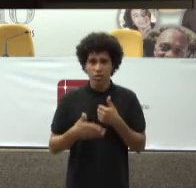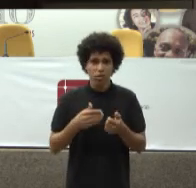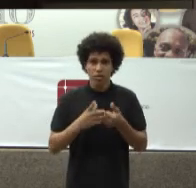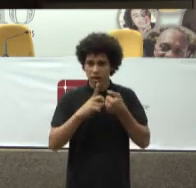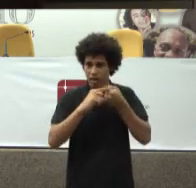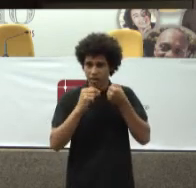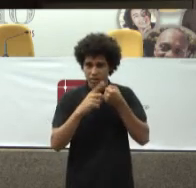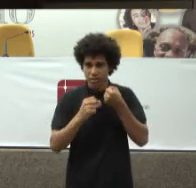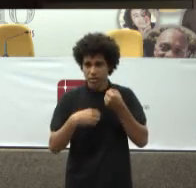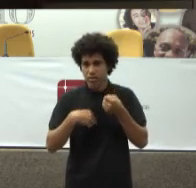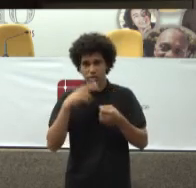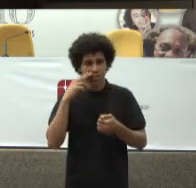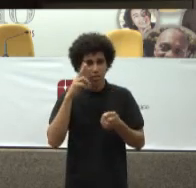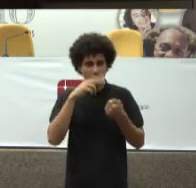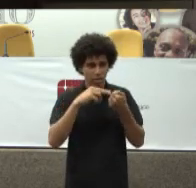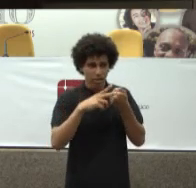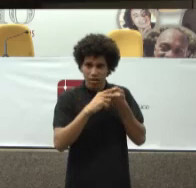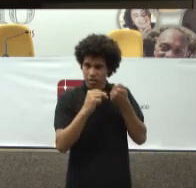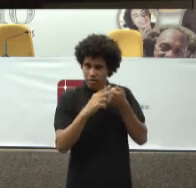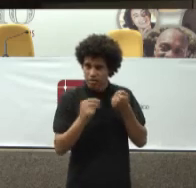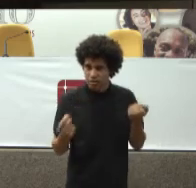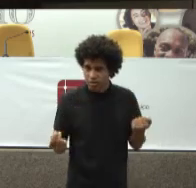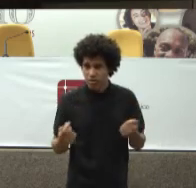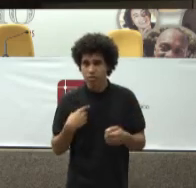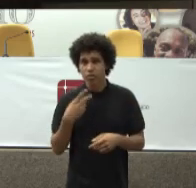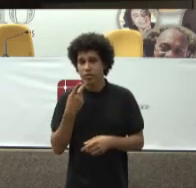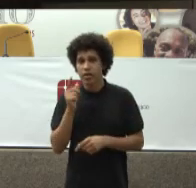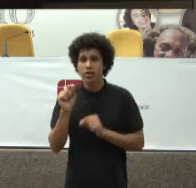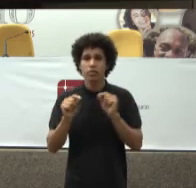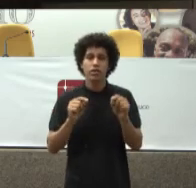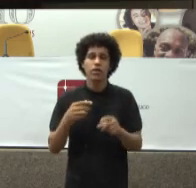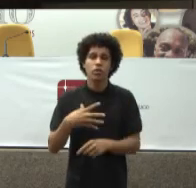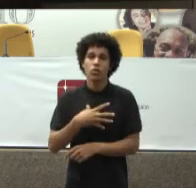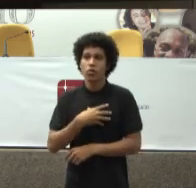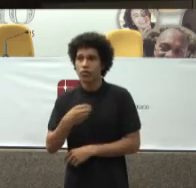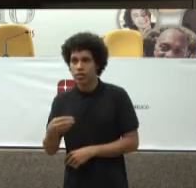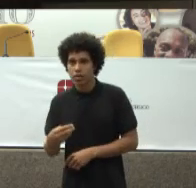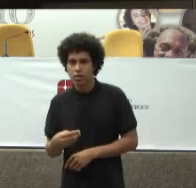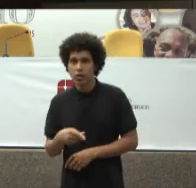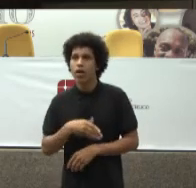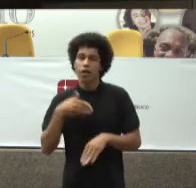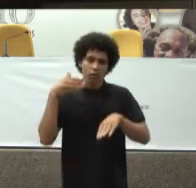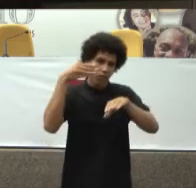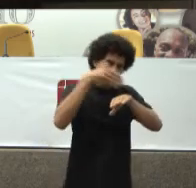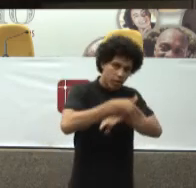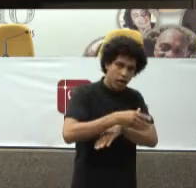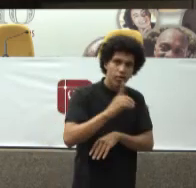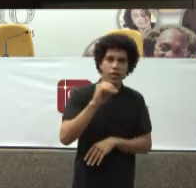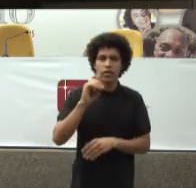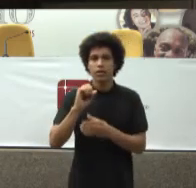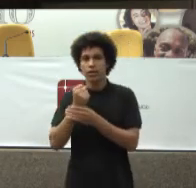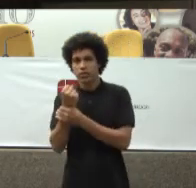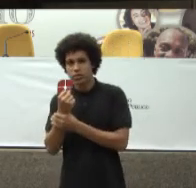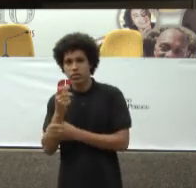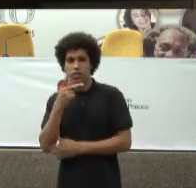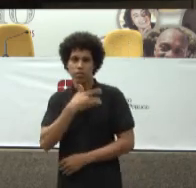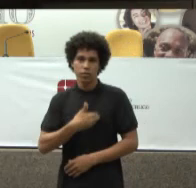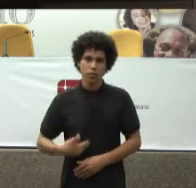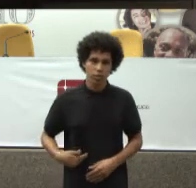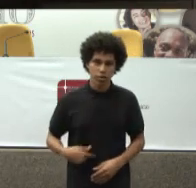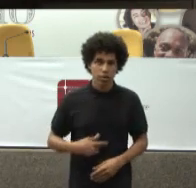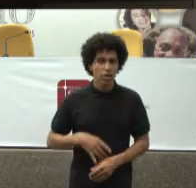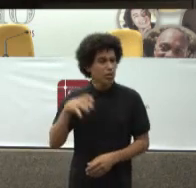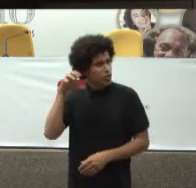Em alguma declaração Falam Falam Meu filho Vá a uma defensoria pública Ouça o que as pessoas Estão passando E em um dia